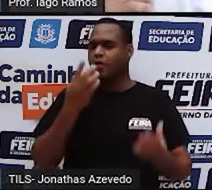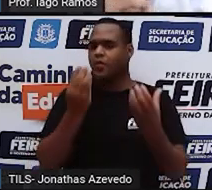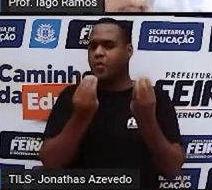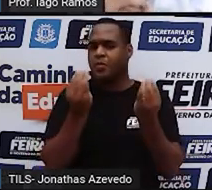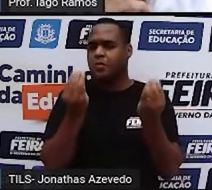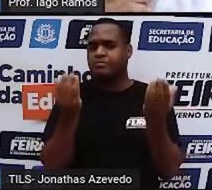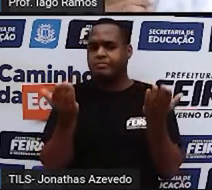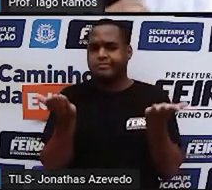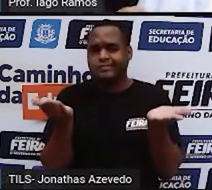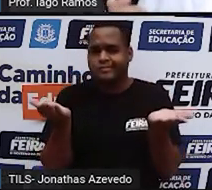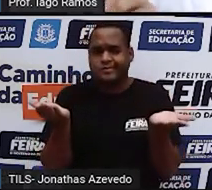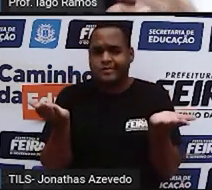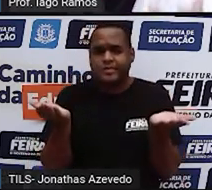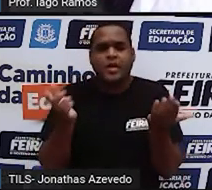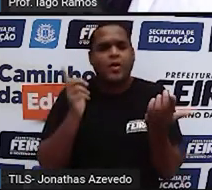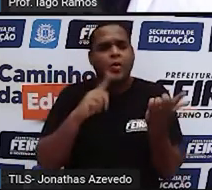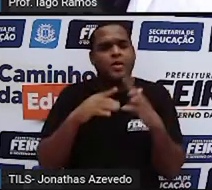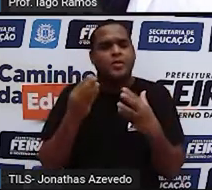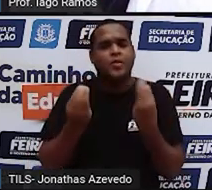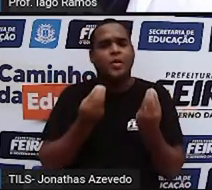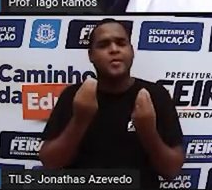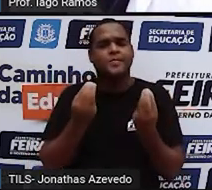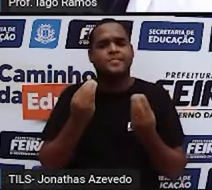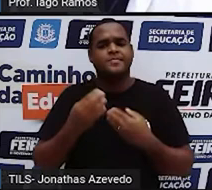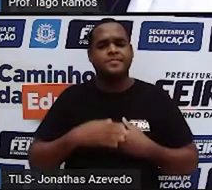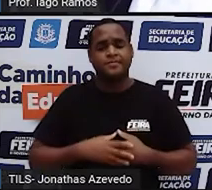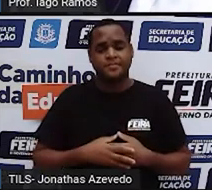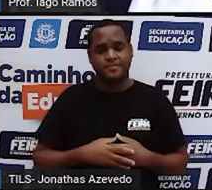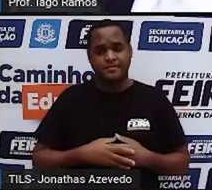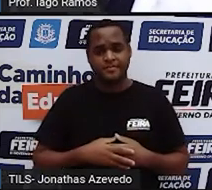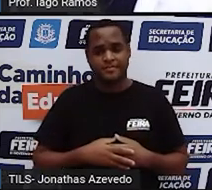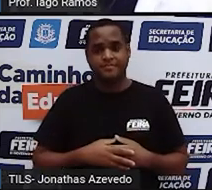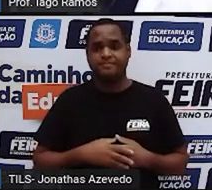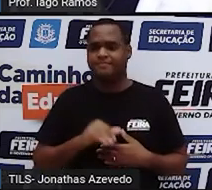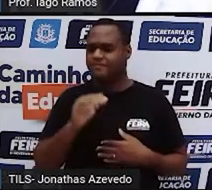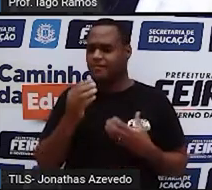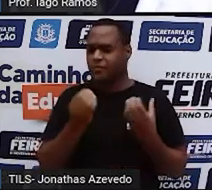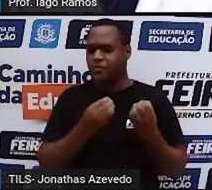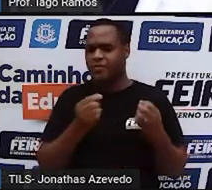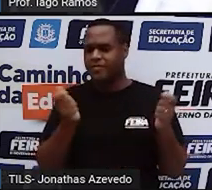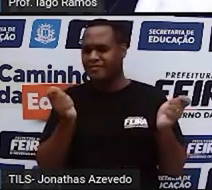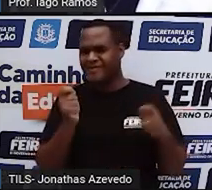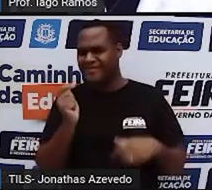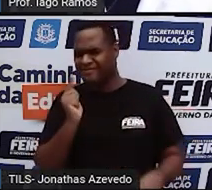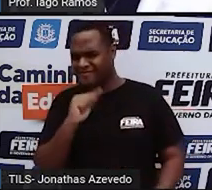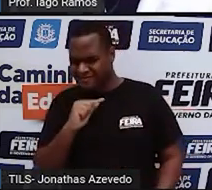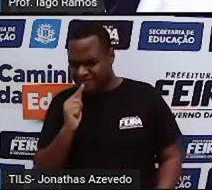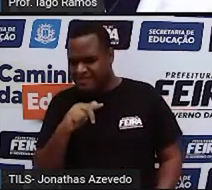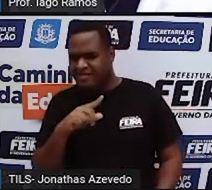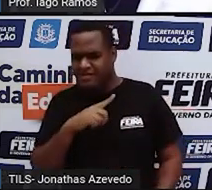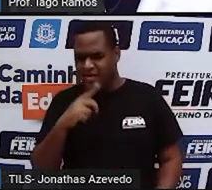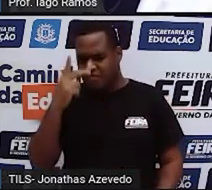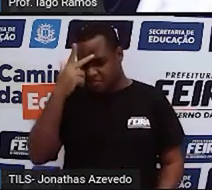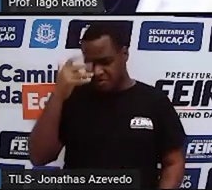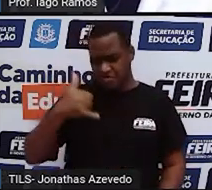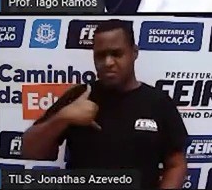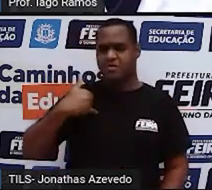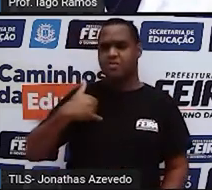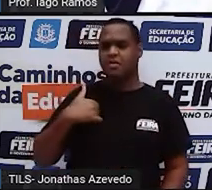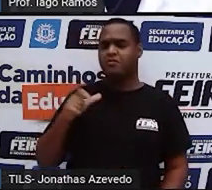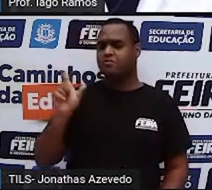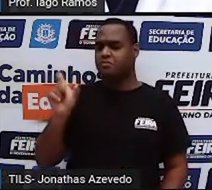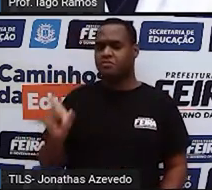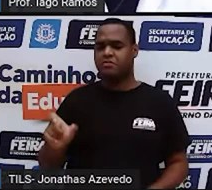assim? Como é que é possível, professor, descobrir a idade de uma pessoa a